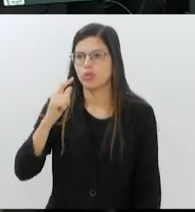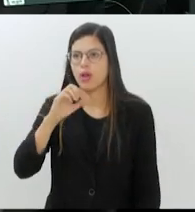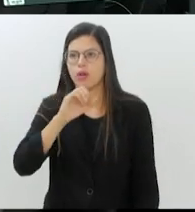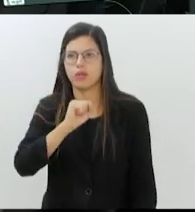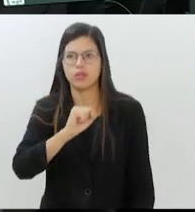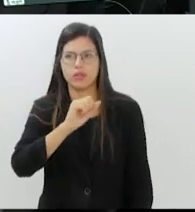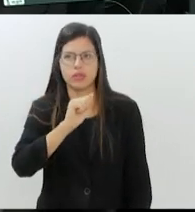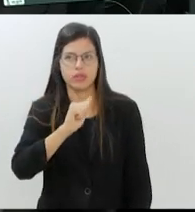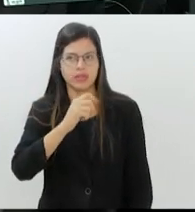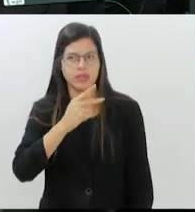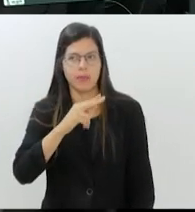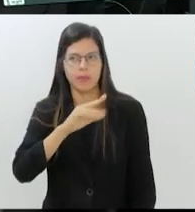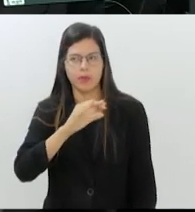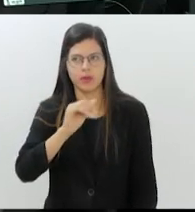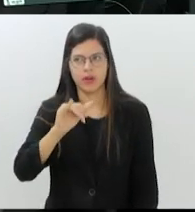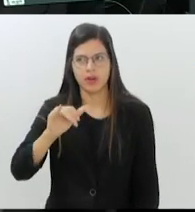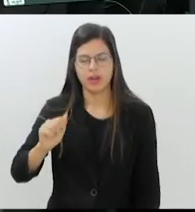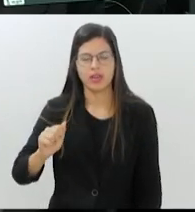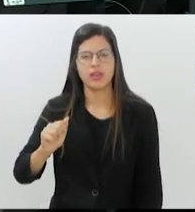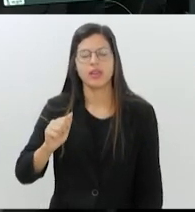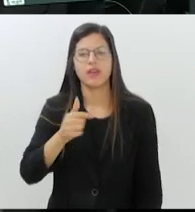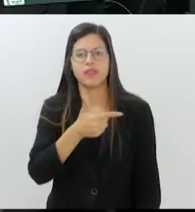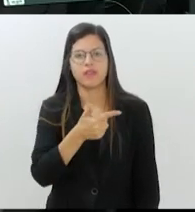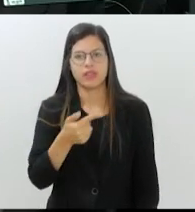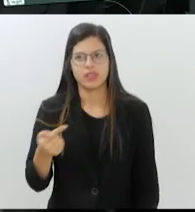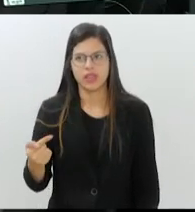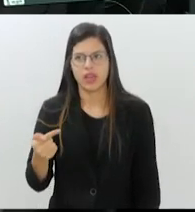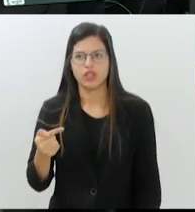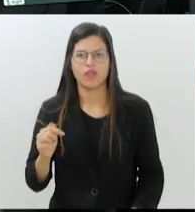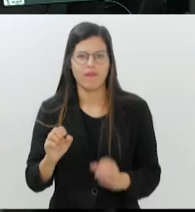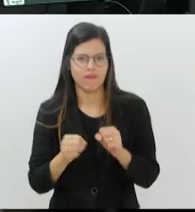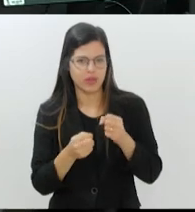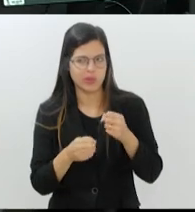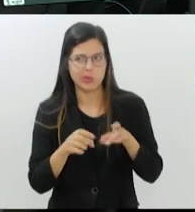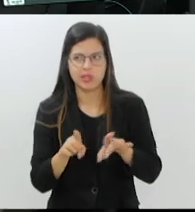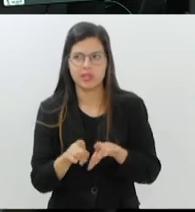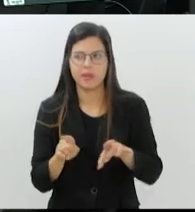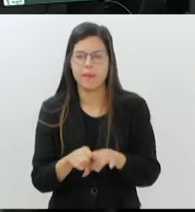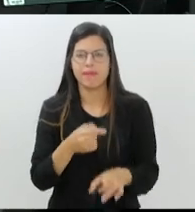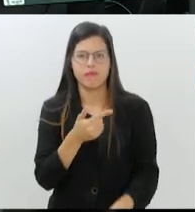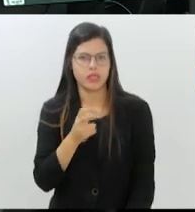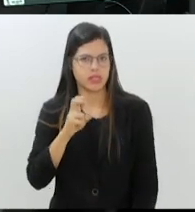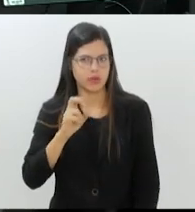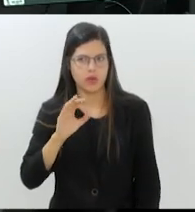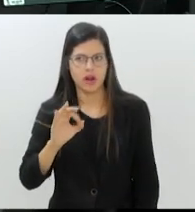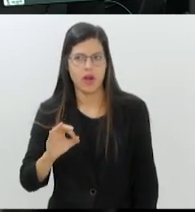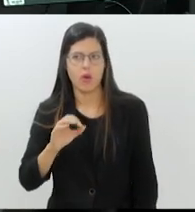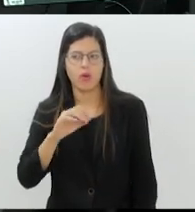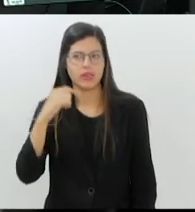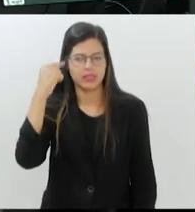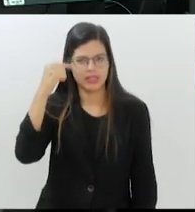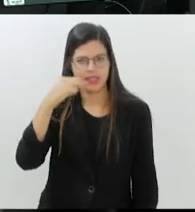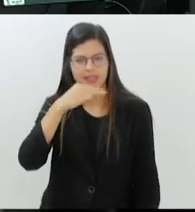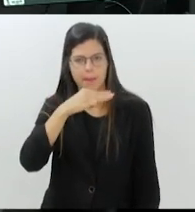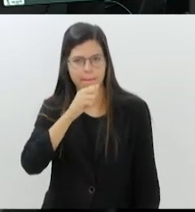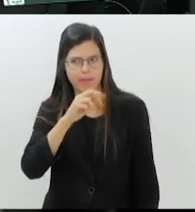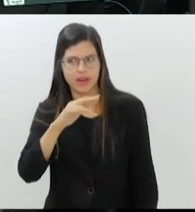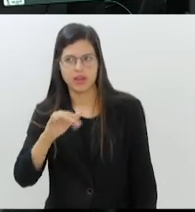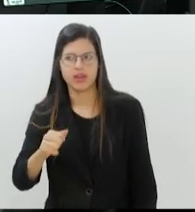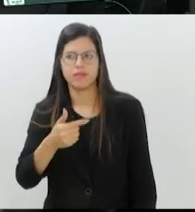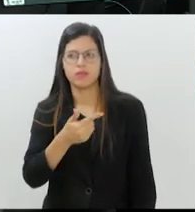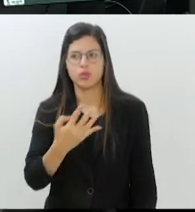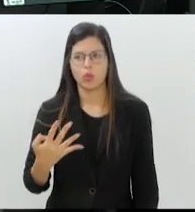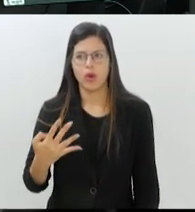Sapucaia 27 graus nesse momento céu limpo. Vassouras também 25 graus céu limpo. Santa Maria Madalena 24 graus. São